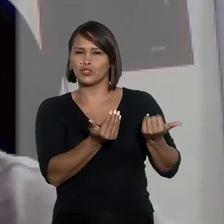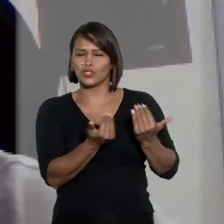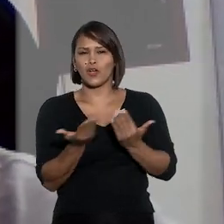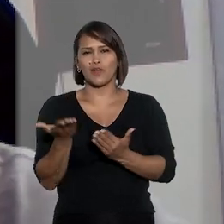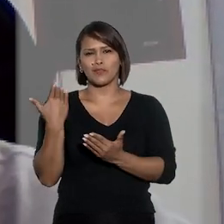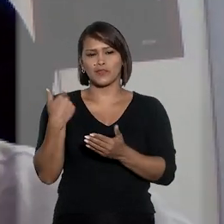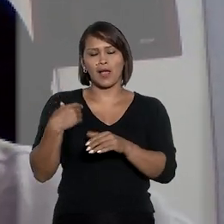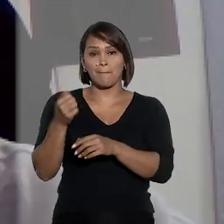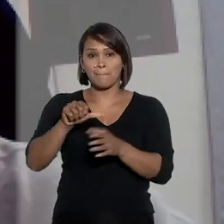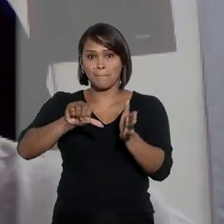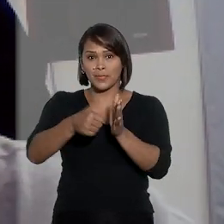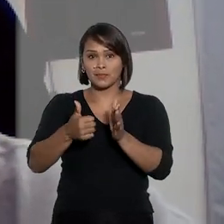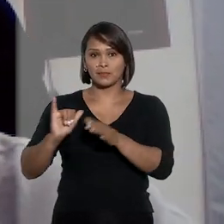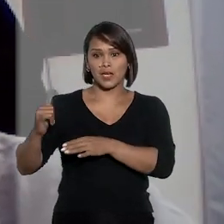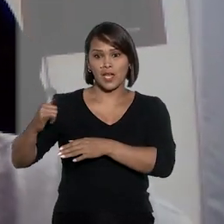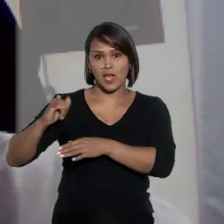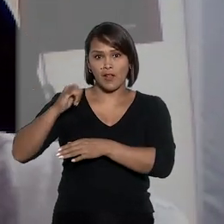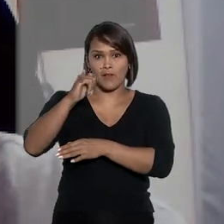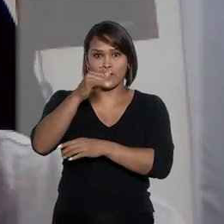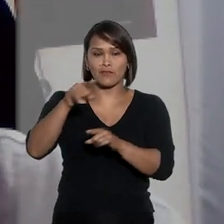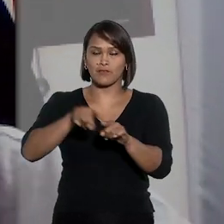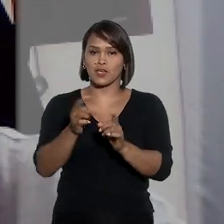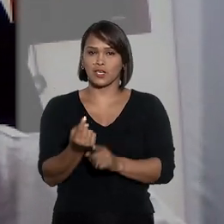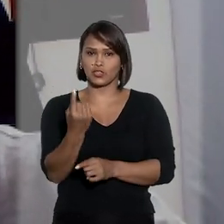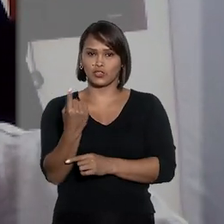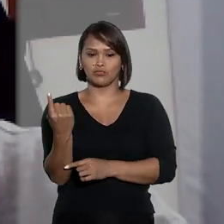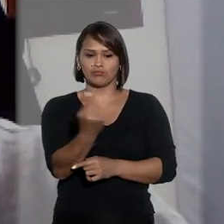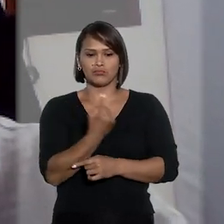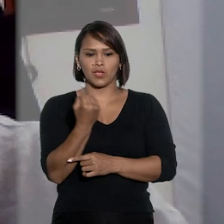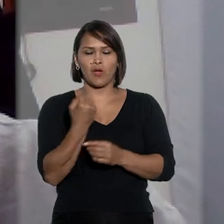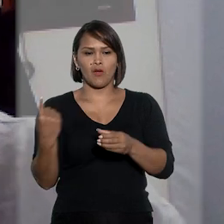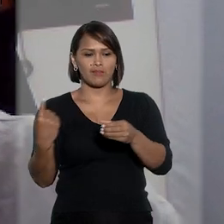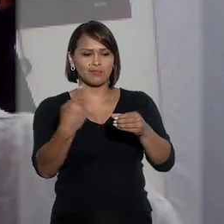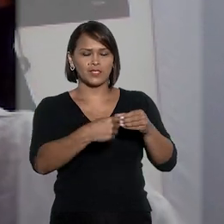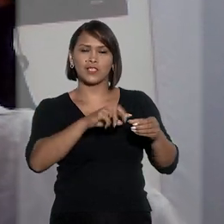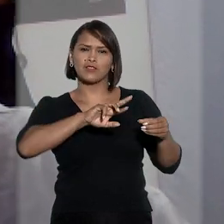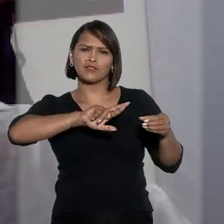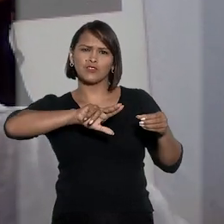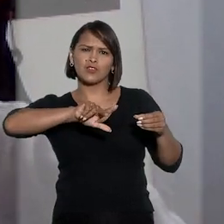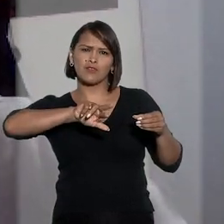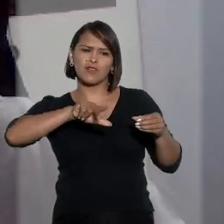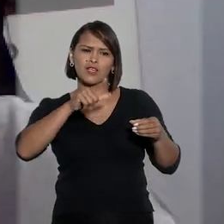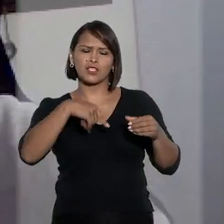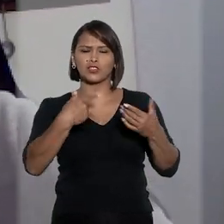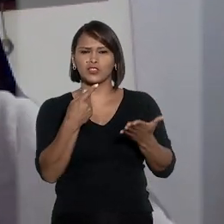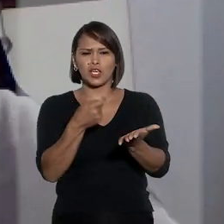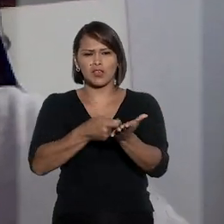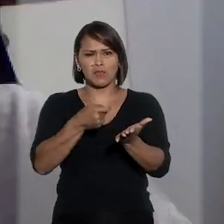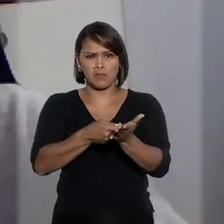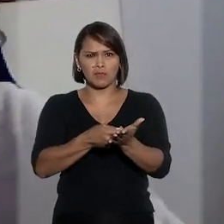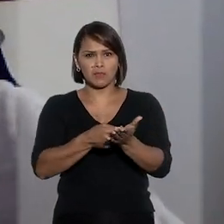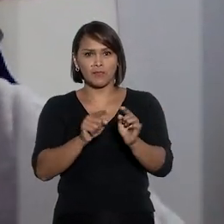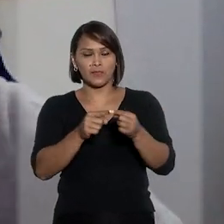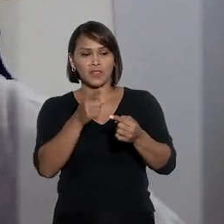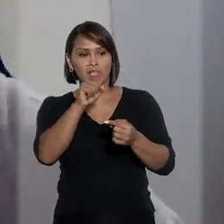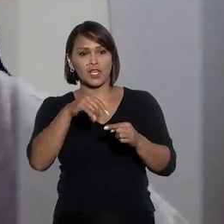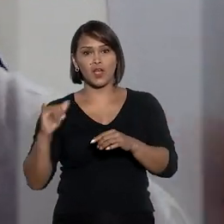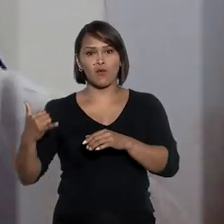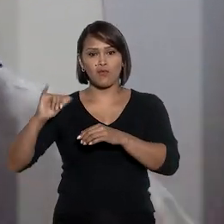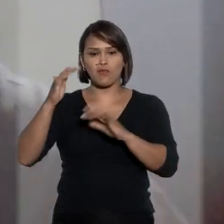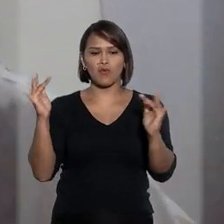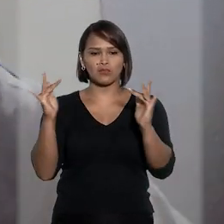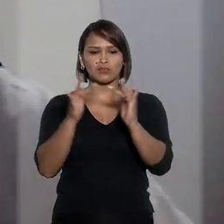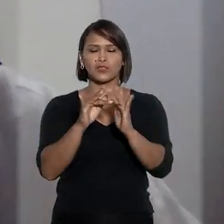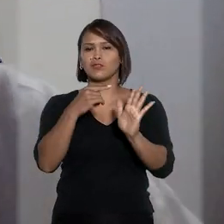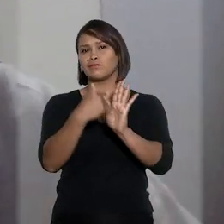era adolescente, durante a sua primeira viagem de avião sozinho, desembarcou em uma cidade diferente da que comprou a passagem e teve o